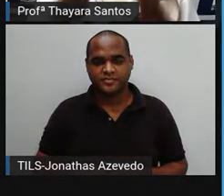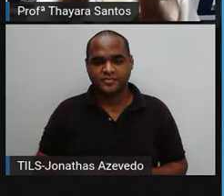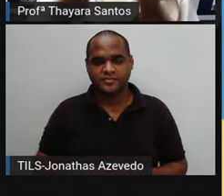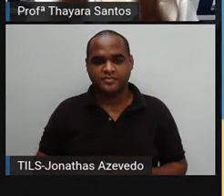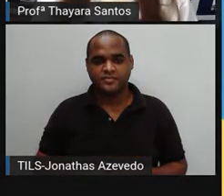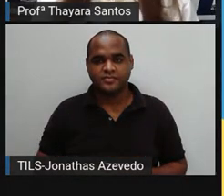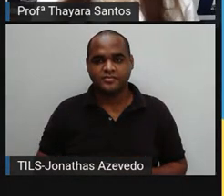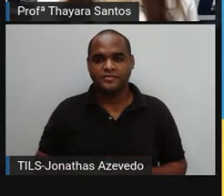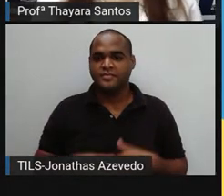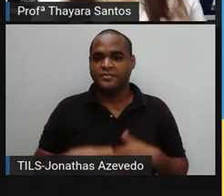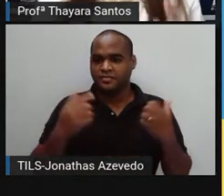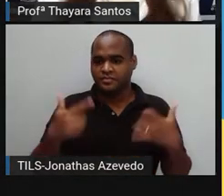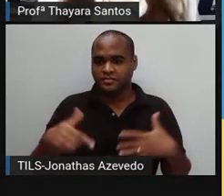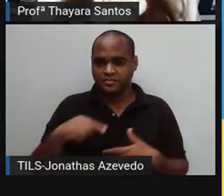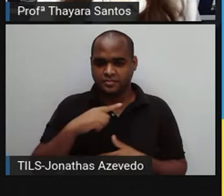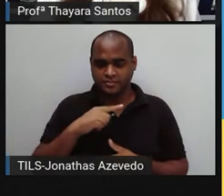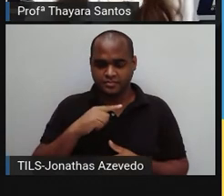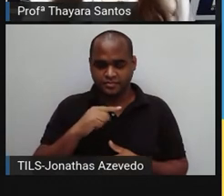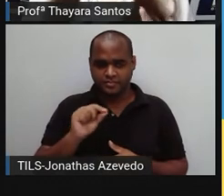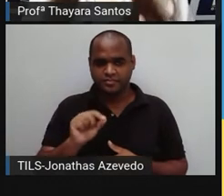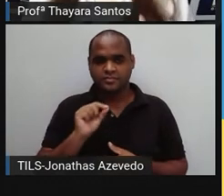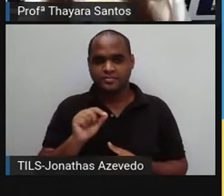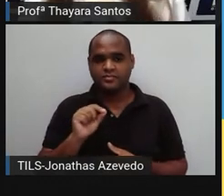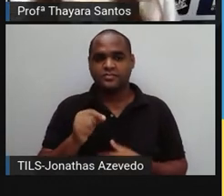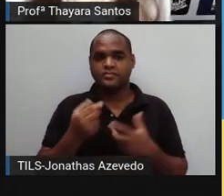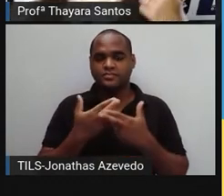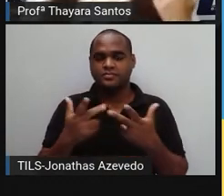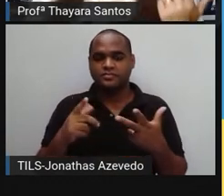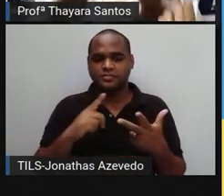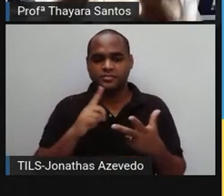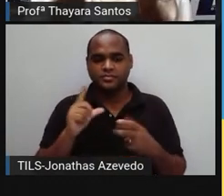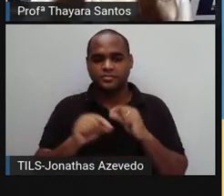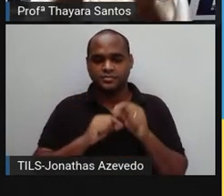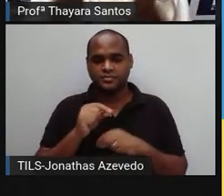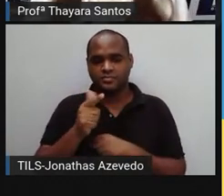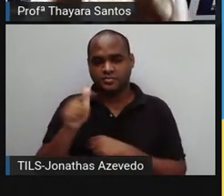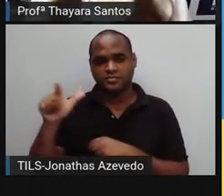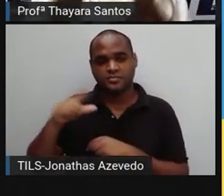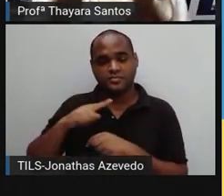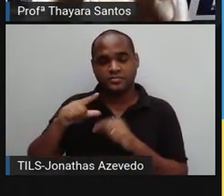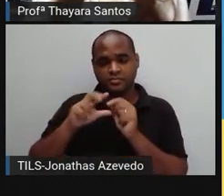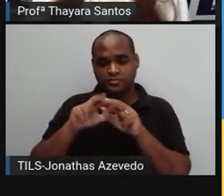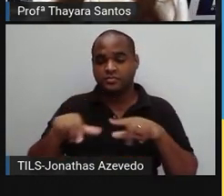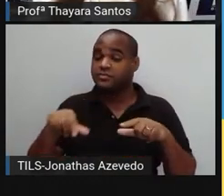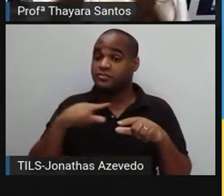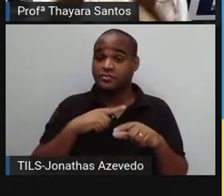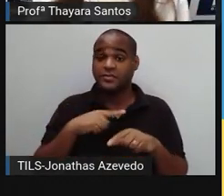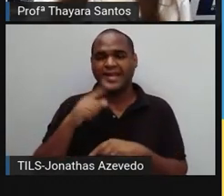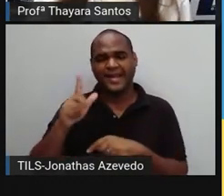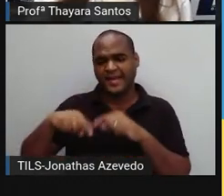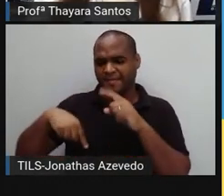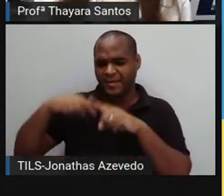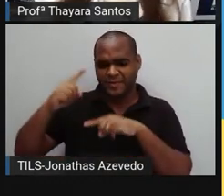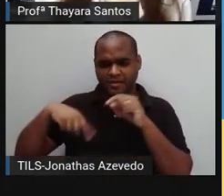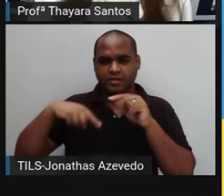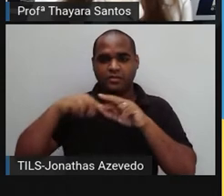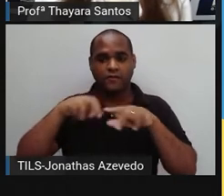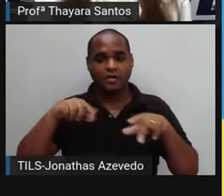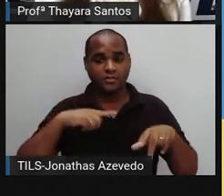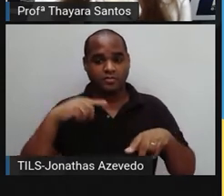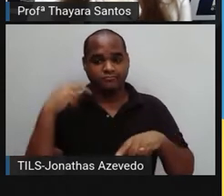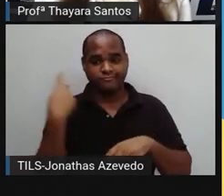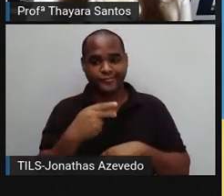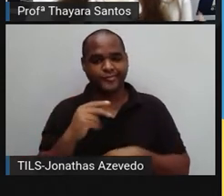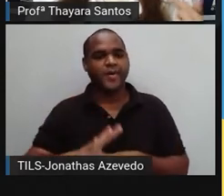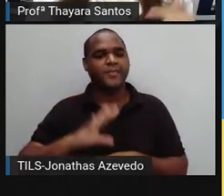E ainda tem uma outra questão, não é só depois que esses materiais sintéticos são utilizados que eles causam impactos no